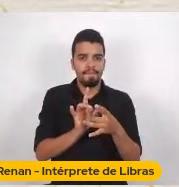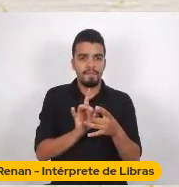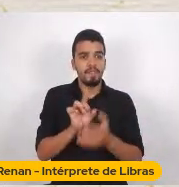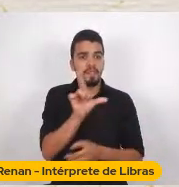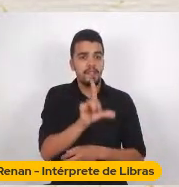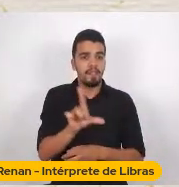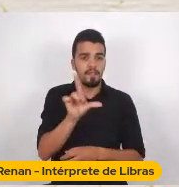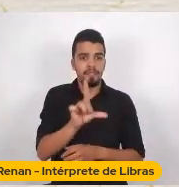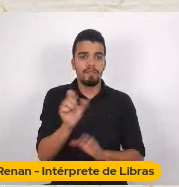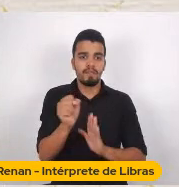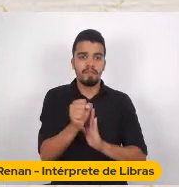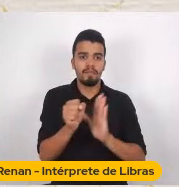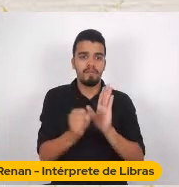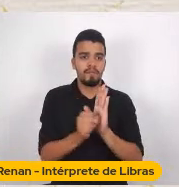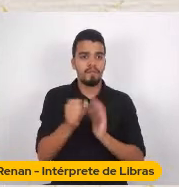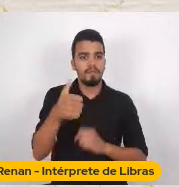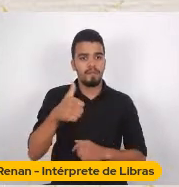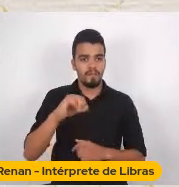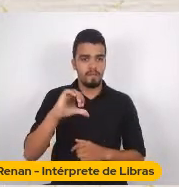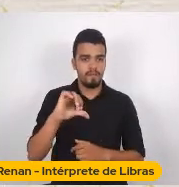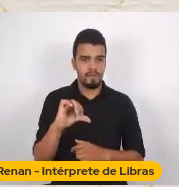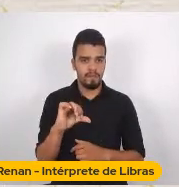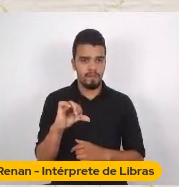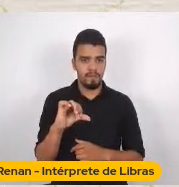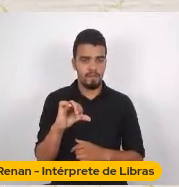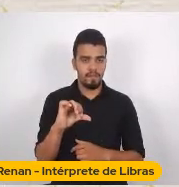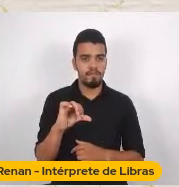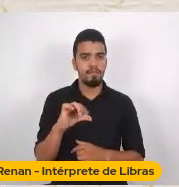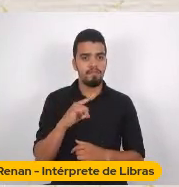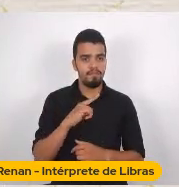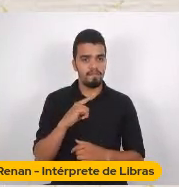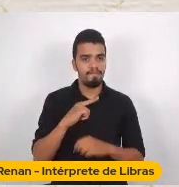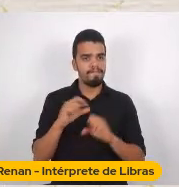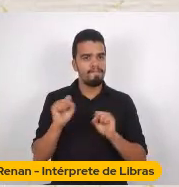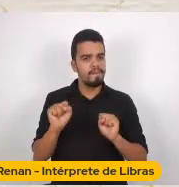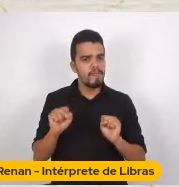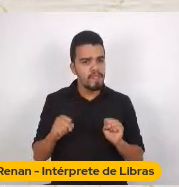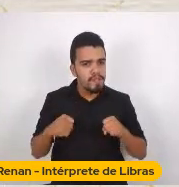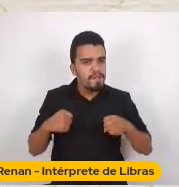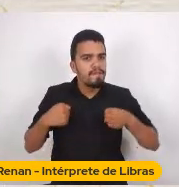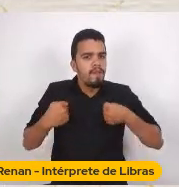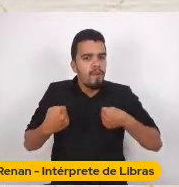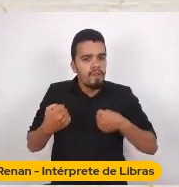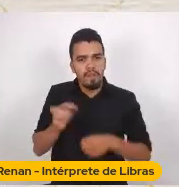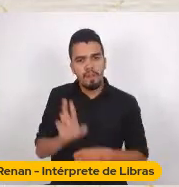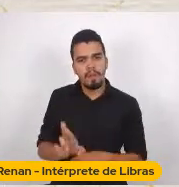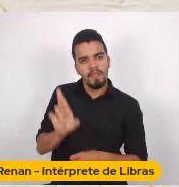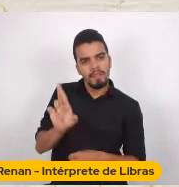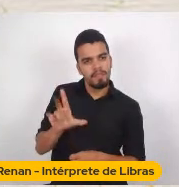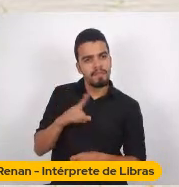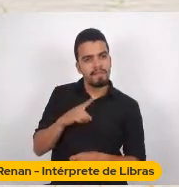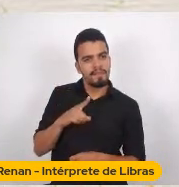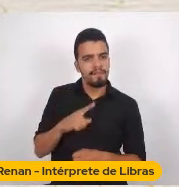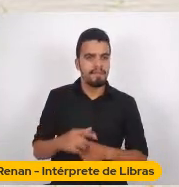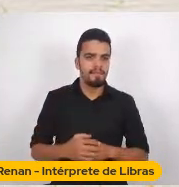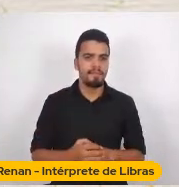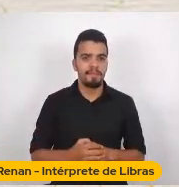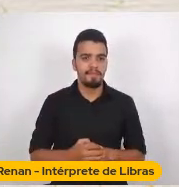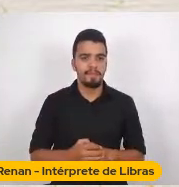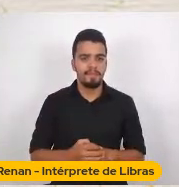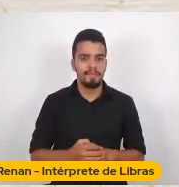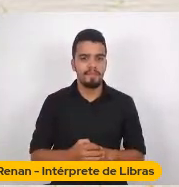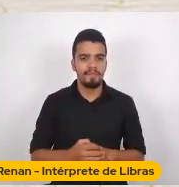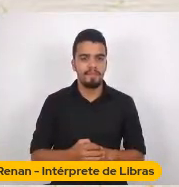XIX Ela toma Para si O esforço Dessa representação Então Ela toma